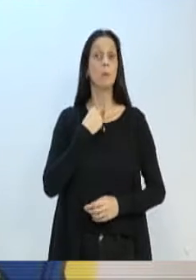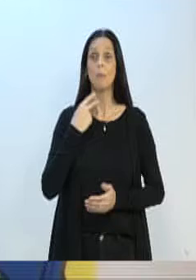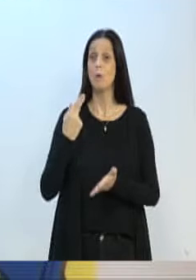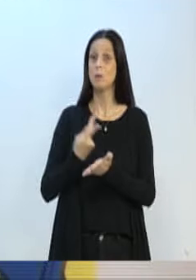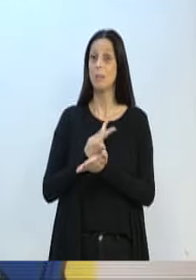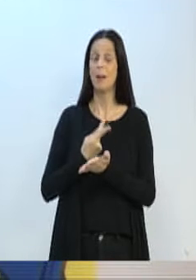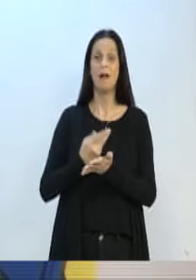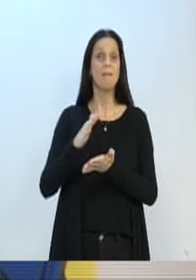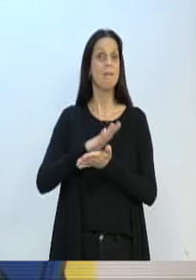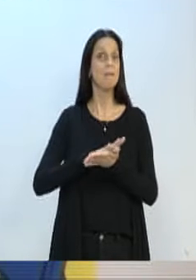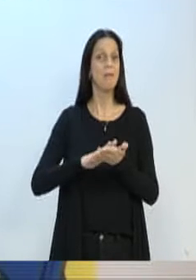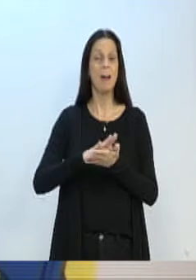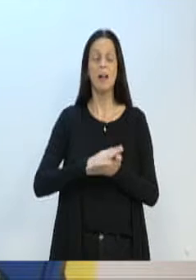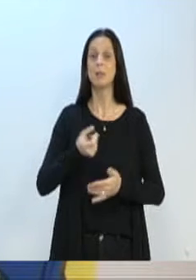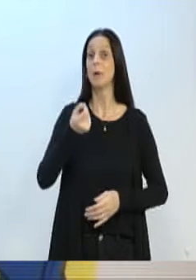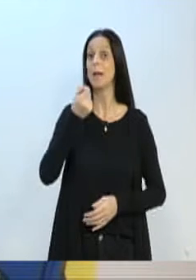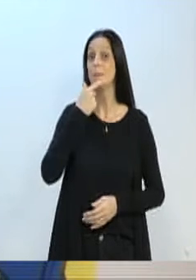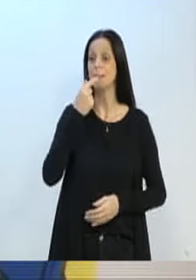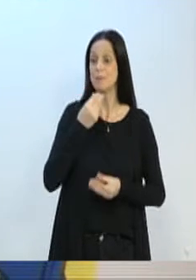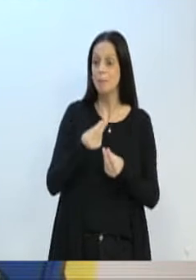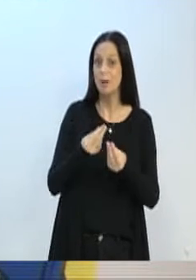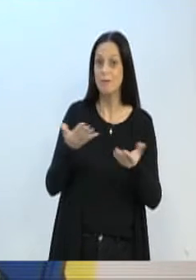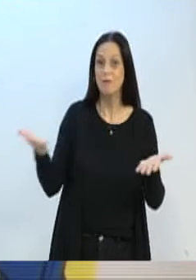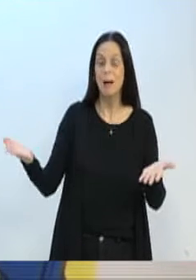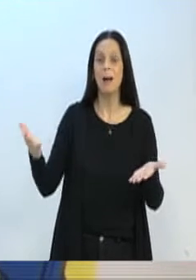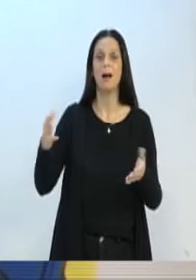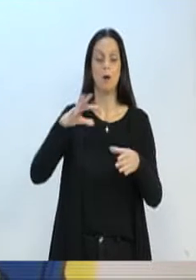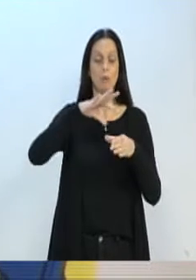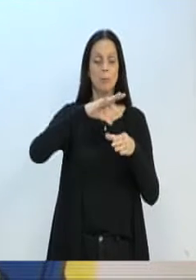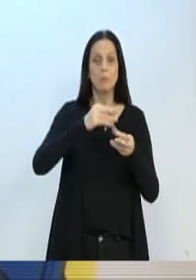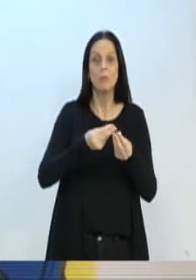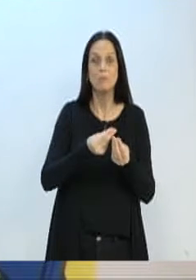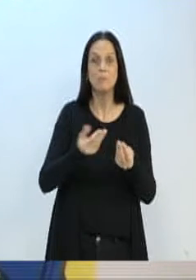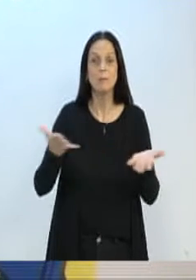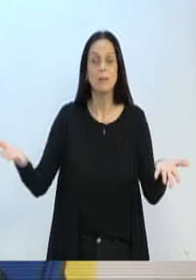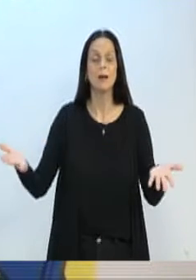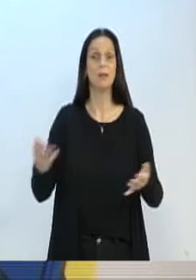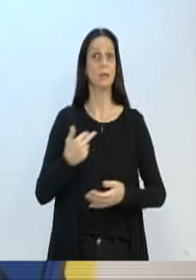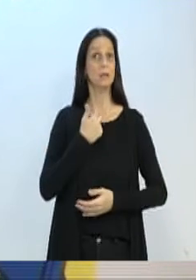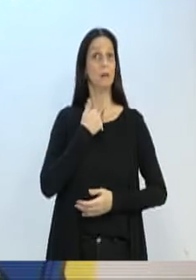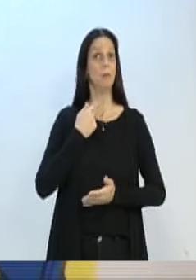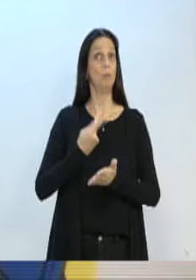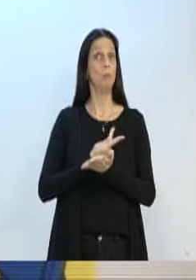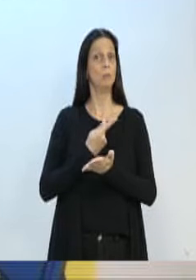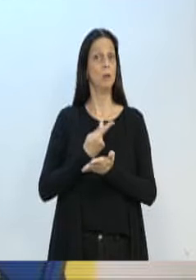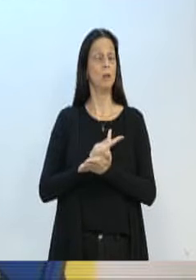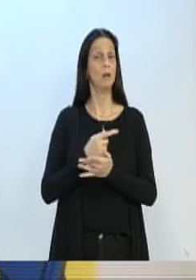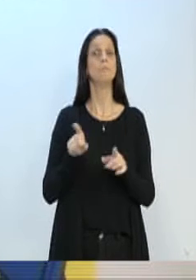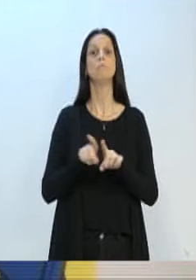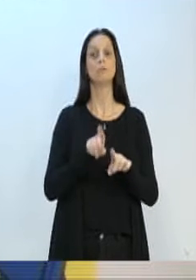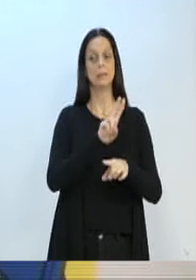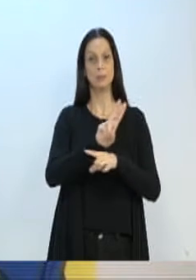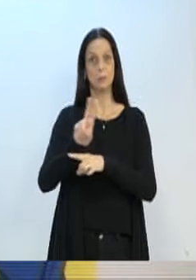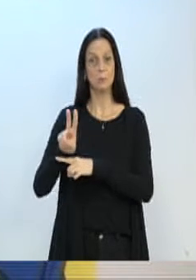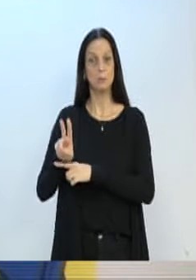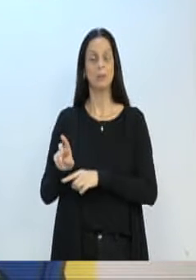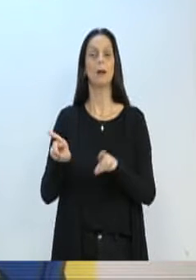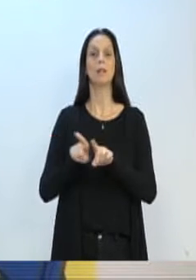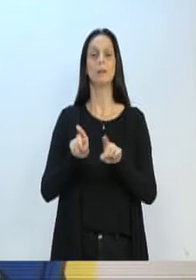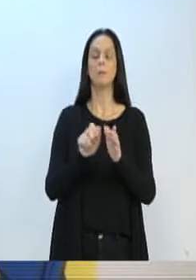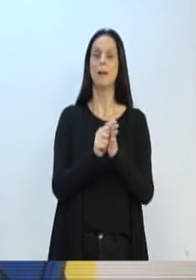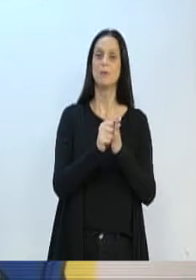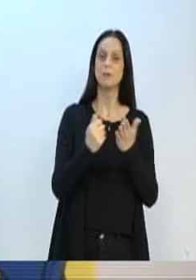medicação, não errar uma administração de medicamento, e cuidar de agendas cirúrgicas,